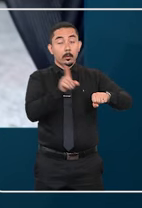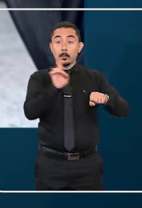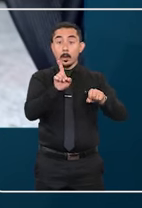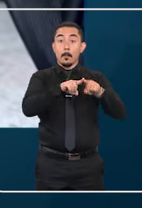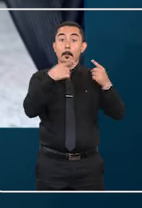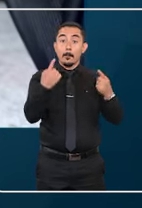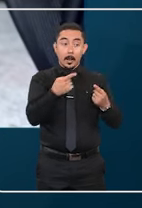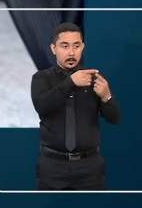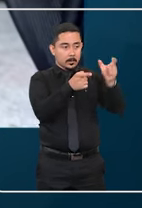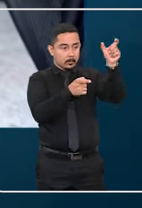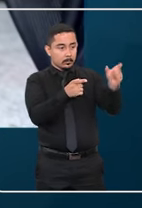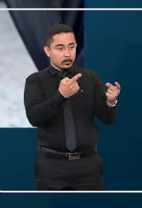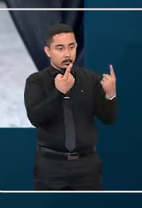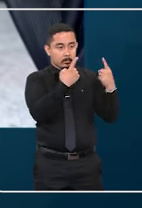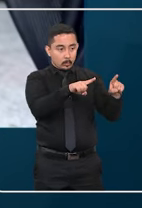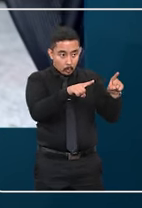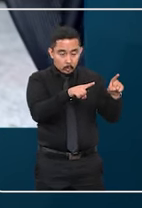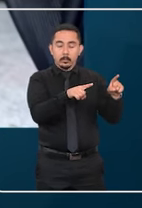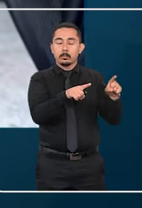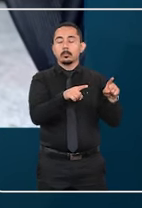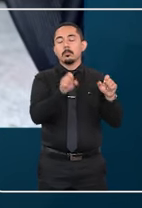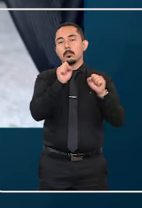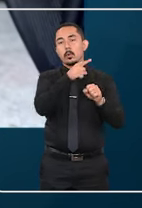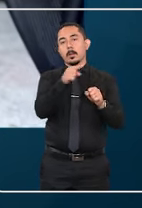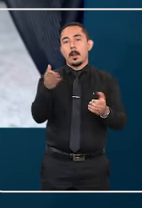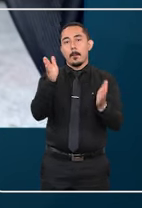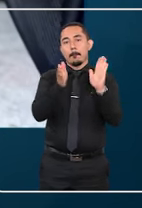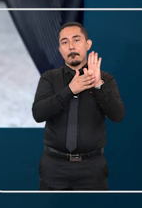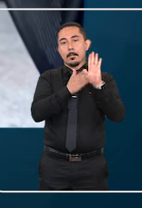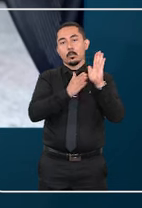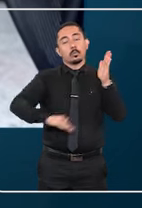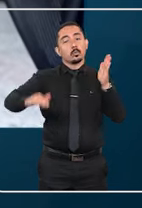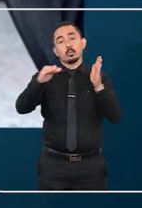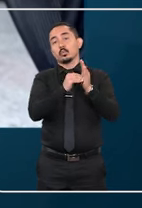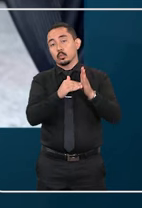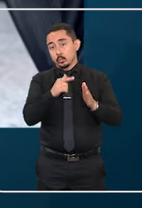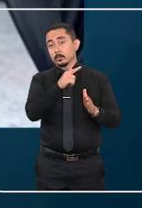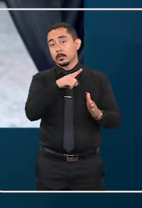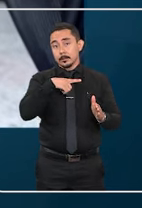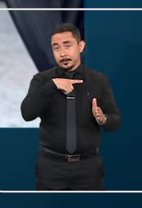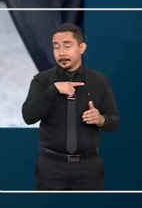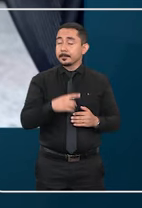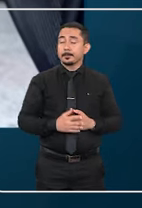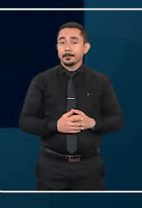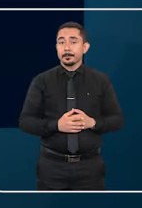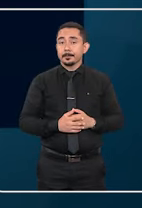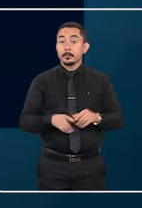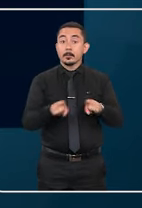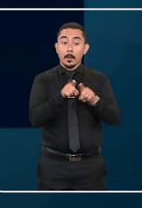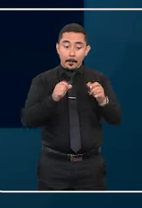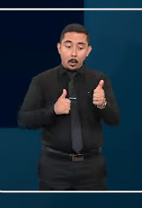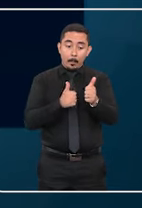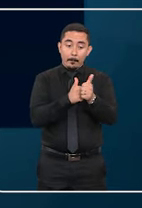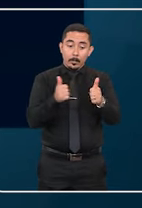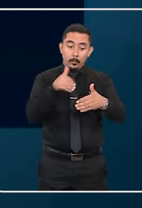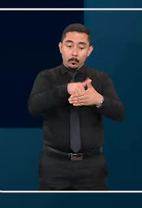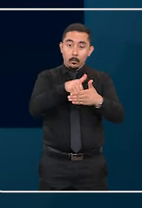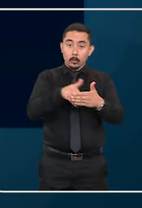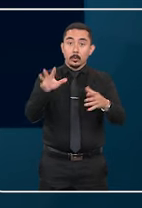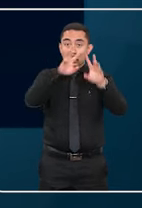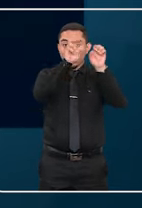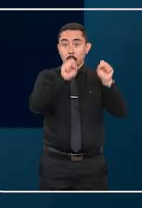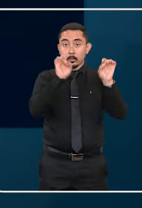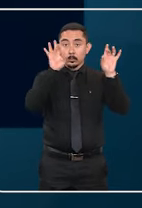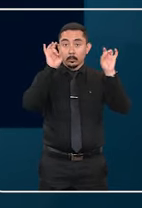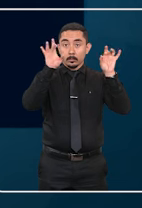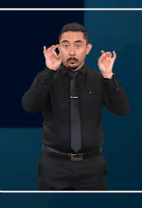atribuiu ao executado o ônus de alegar e comprovar a empenhorabilidade de forma tempestiva. Seguindo o voto da relatora, a